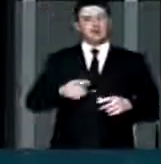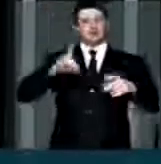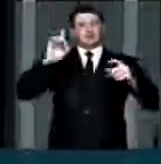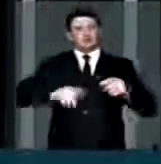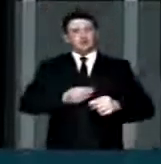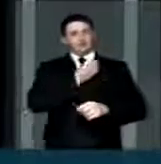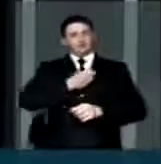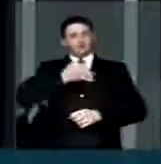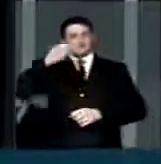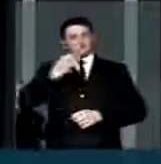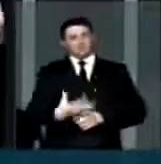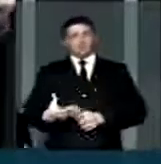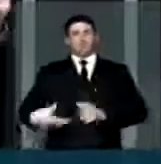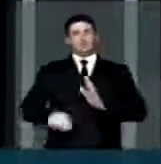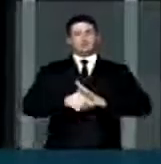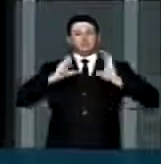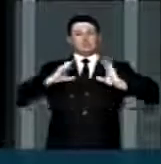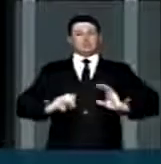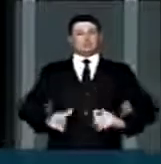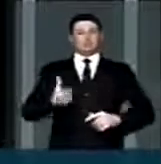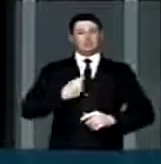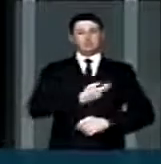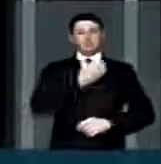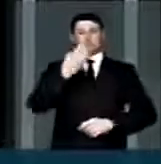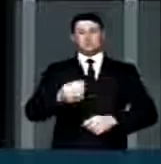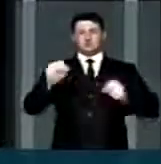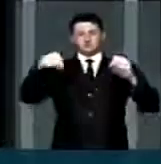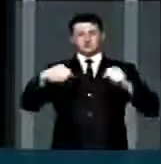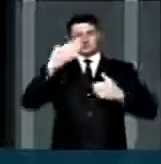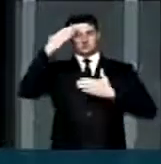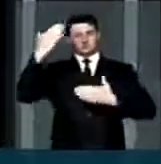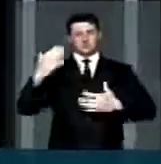digna de cidadão brasileiro com dignidade. Muito obrigado.